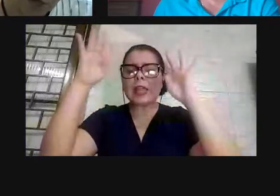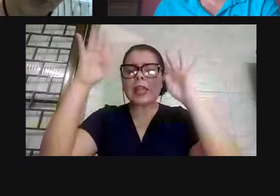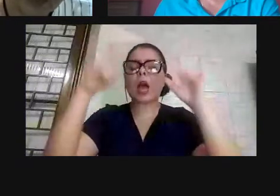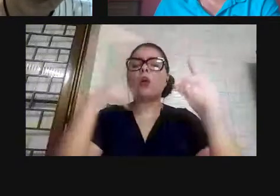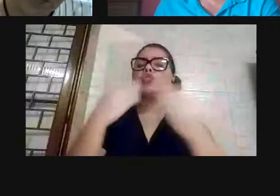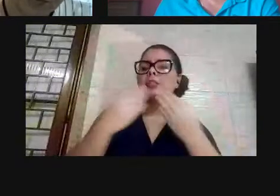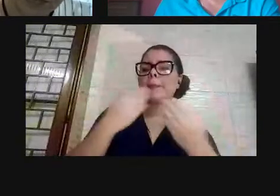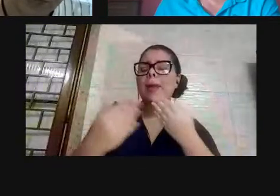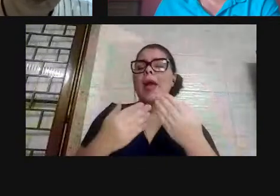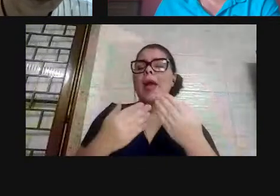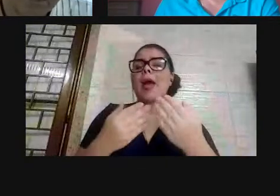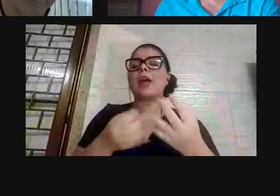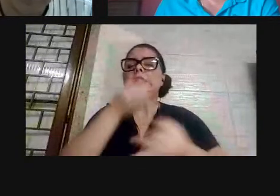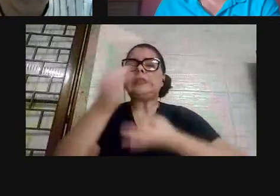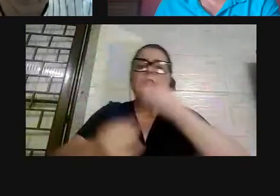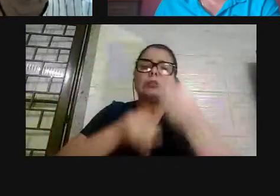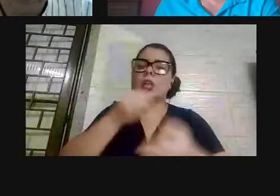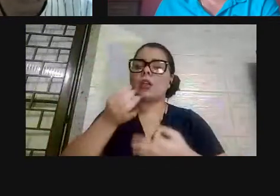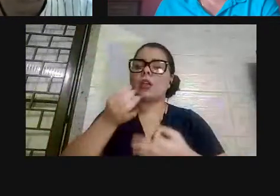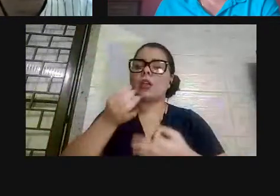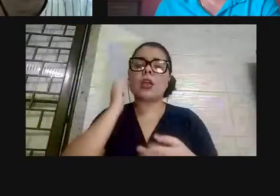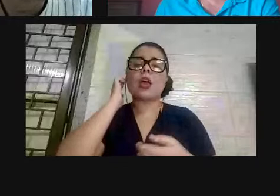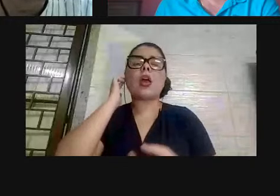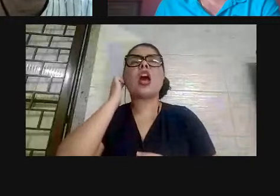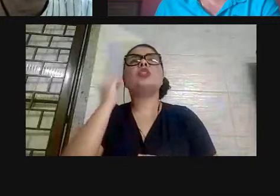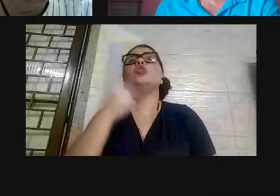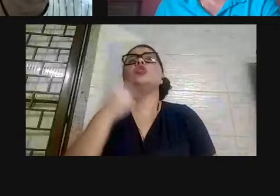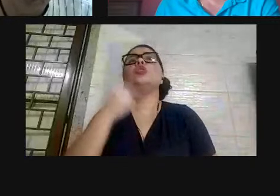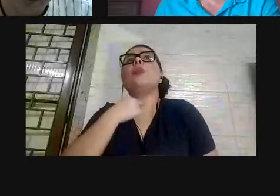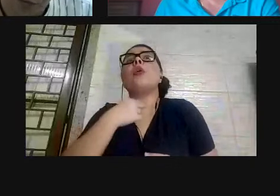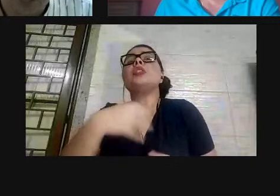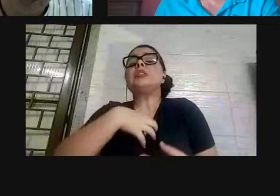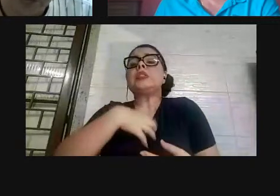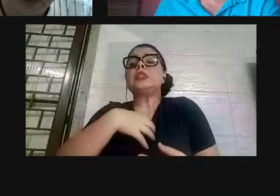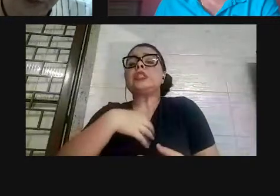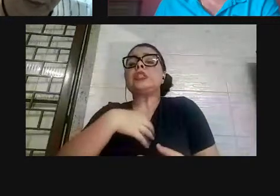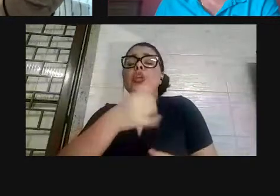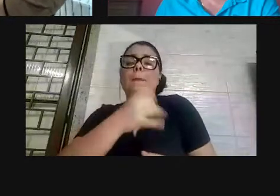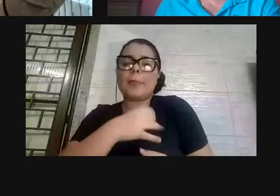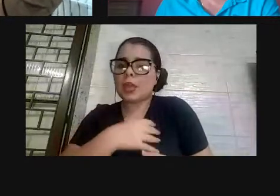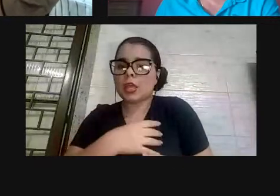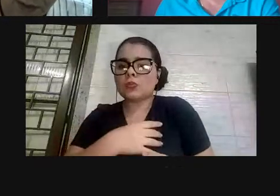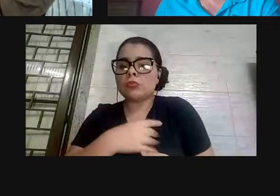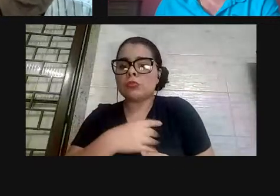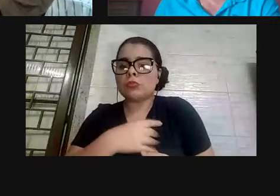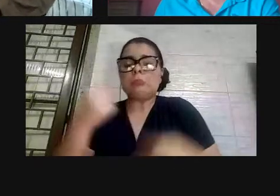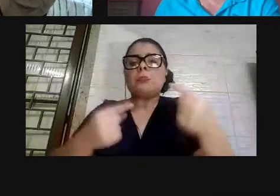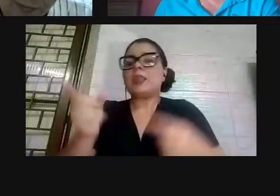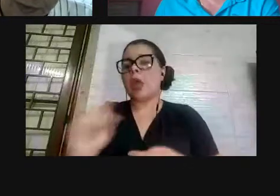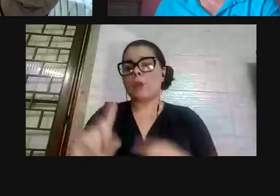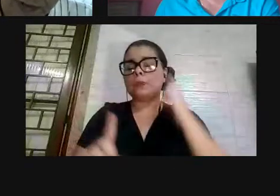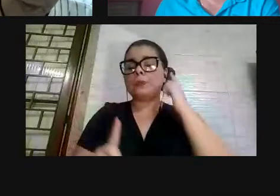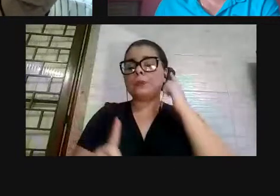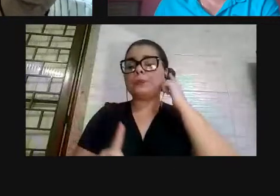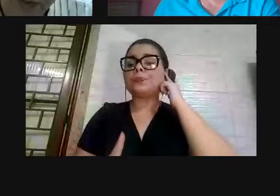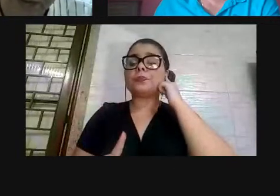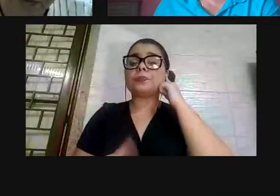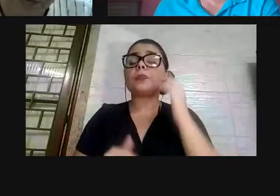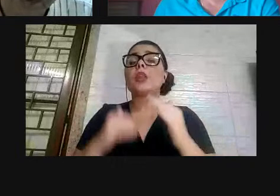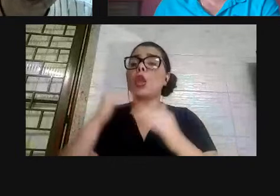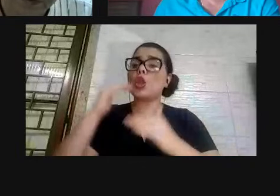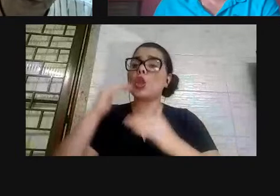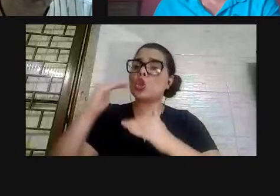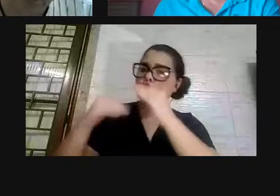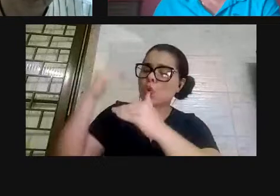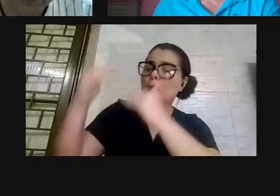contradições. Não tem que ter medo das contradições, a vida é contraditória, o mundo é contraditório. E o processo das